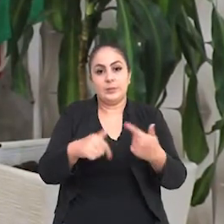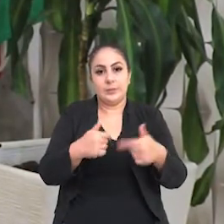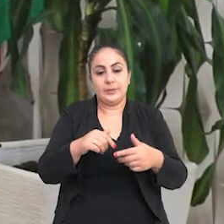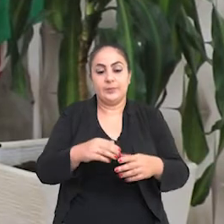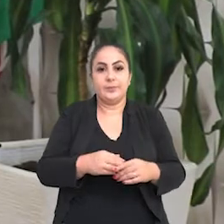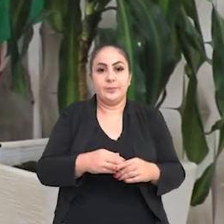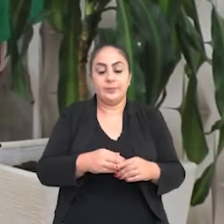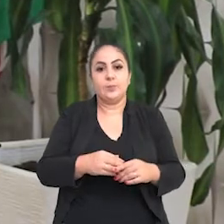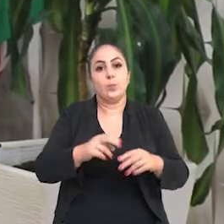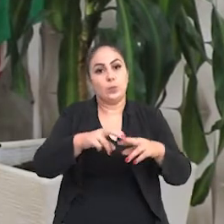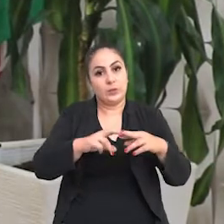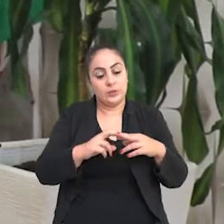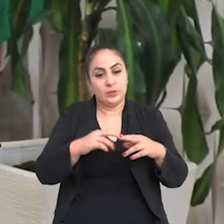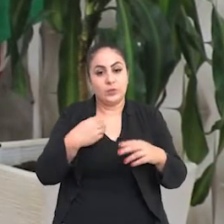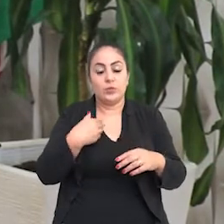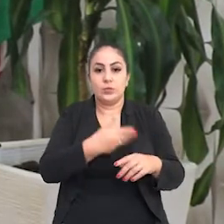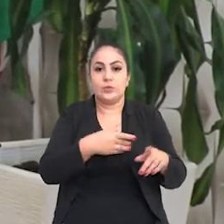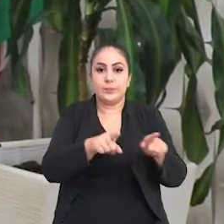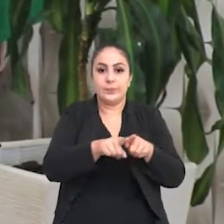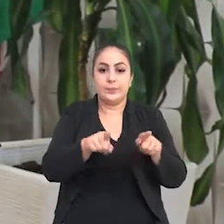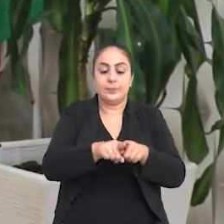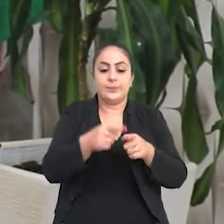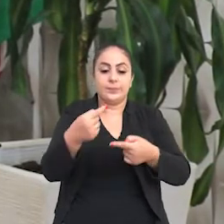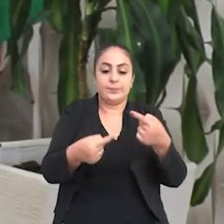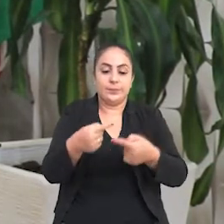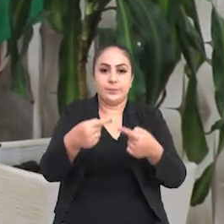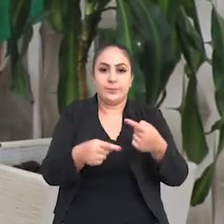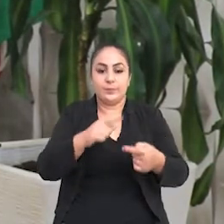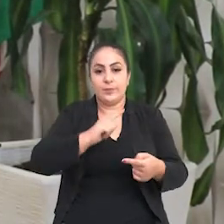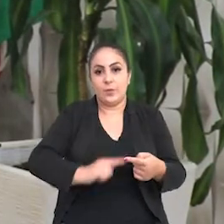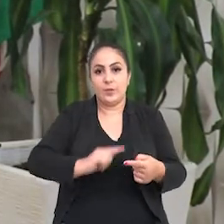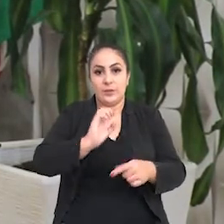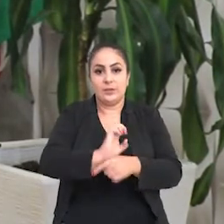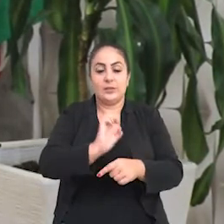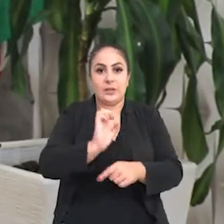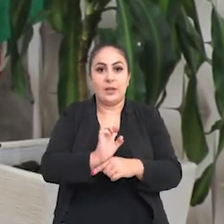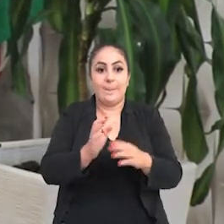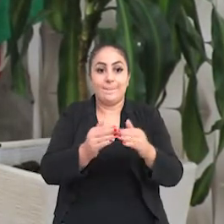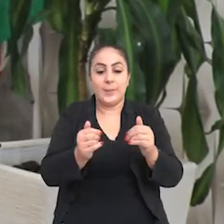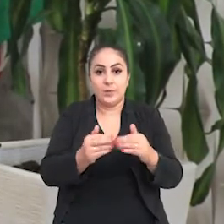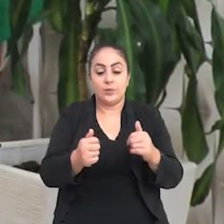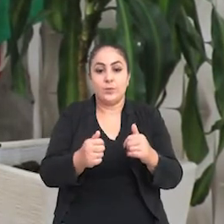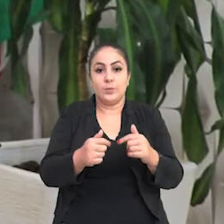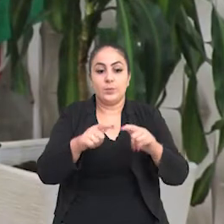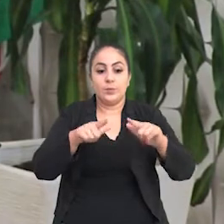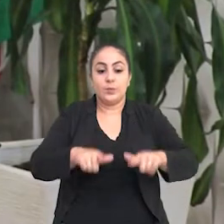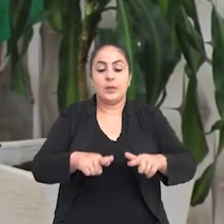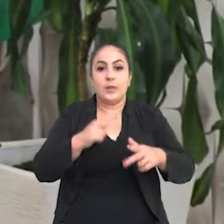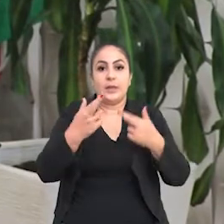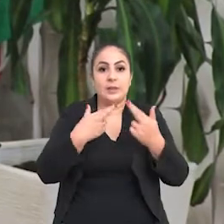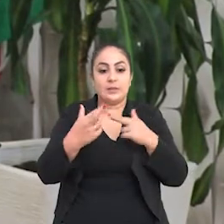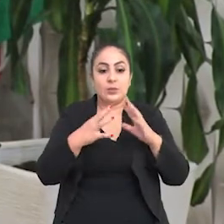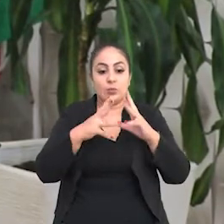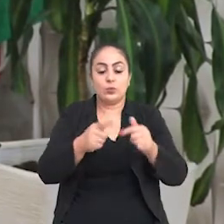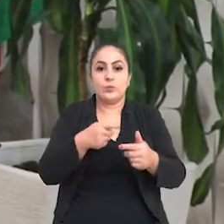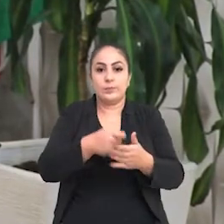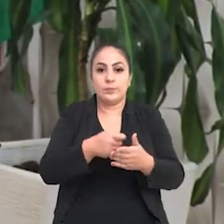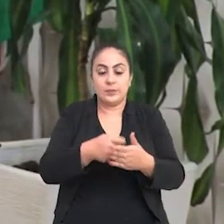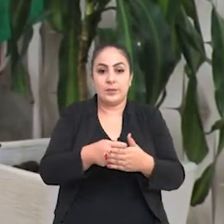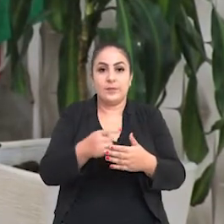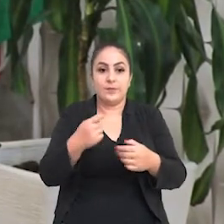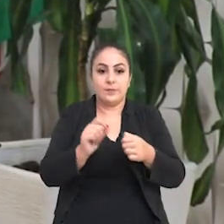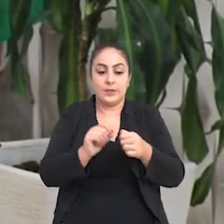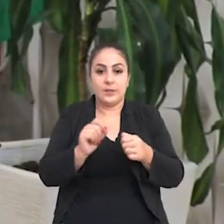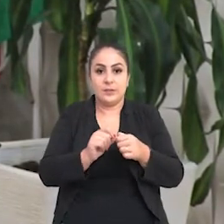os nossos trabalhos. Enquanto isso, nós também discutimos com o governo do Estado, cobramos um posicionamento com relação à